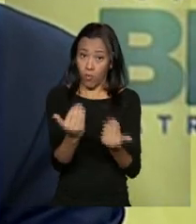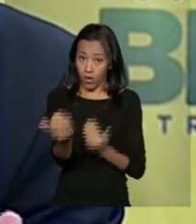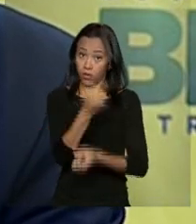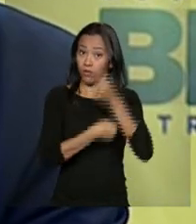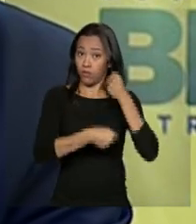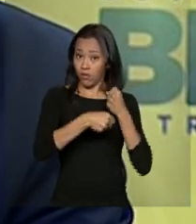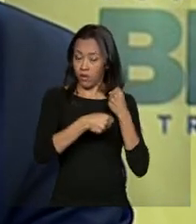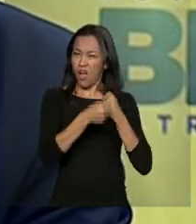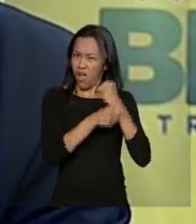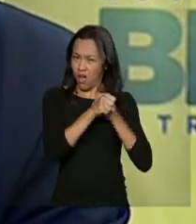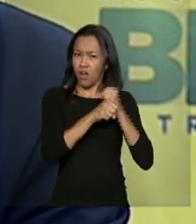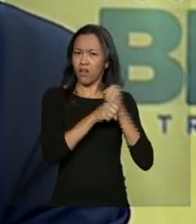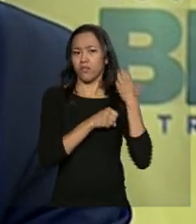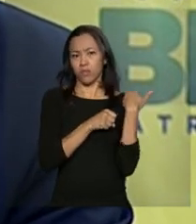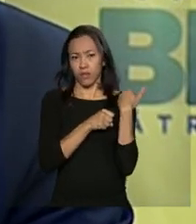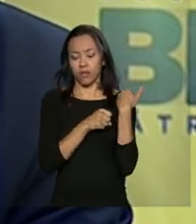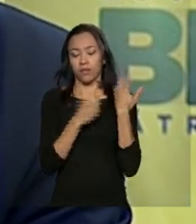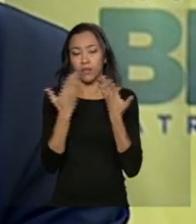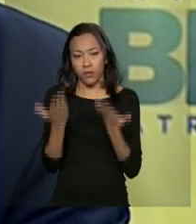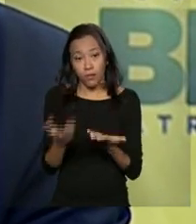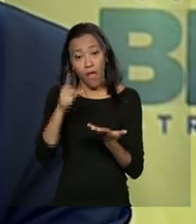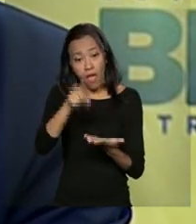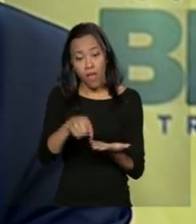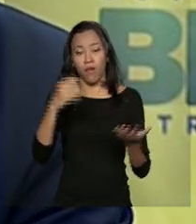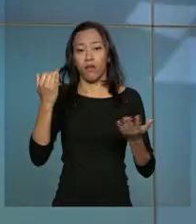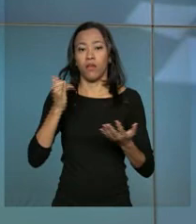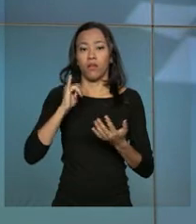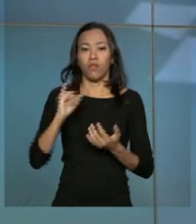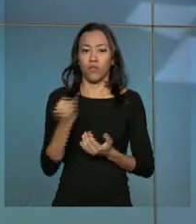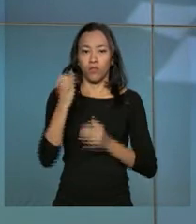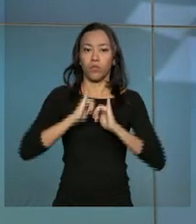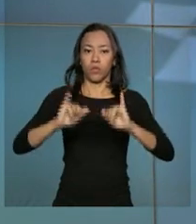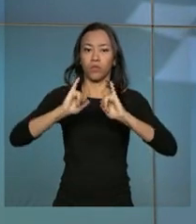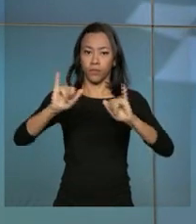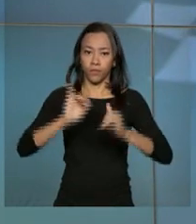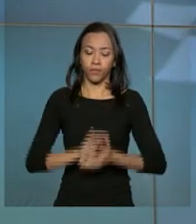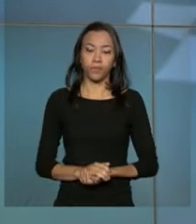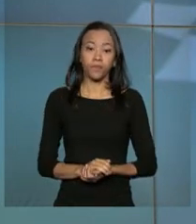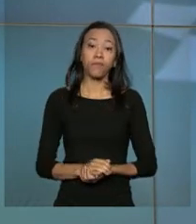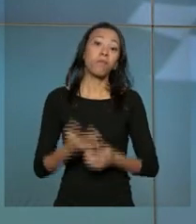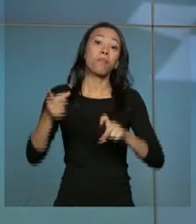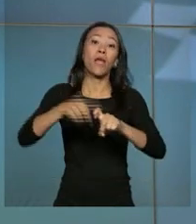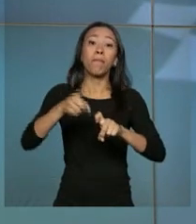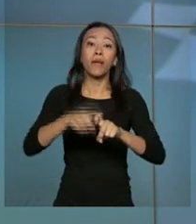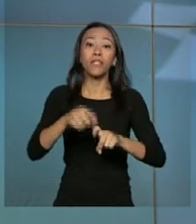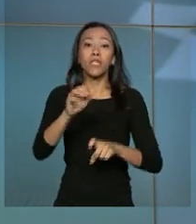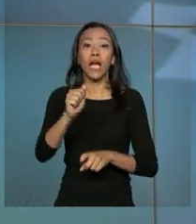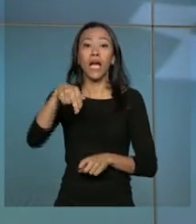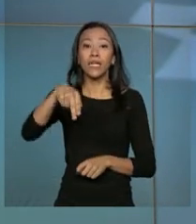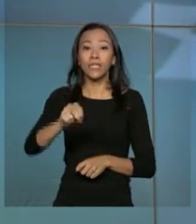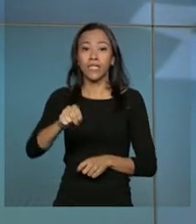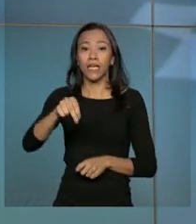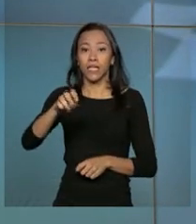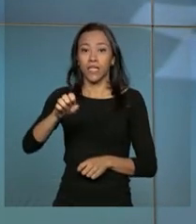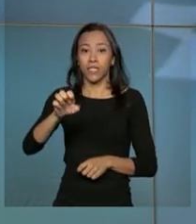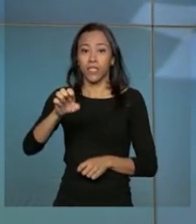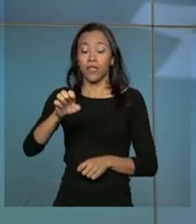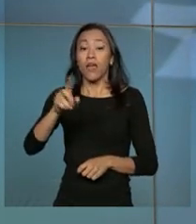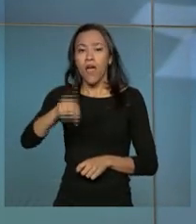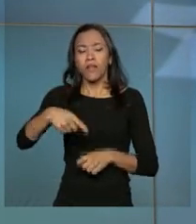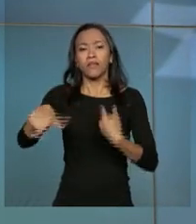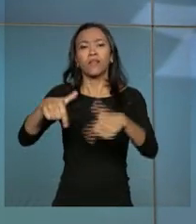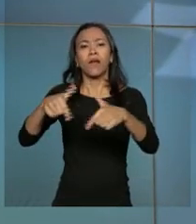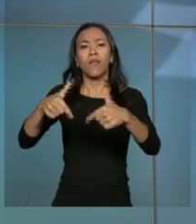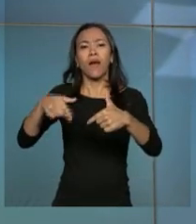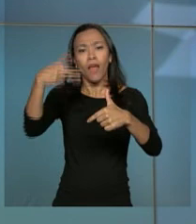proporção de habitantes. Então, esse é um dado significativo. A médica Ana Angélica atua pelo Programa Mais Médicos em